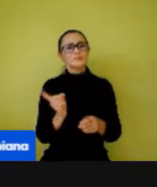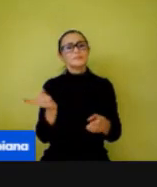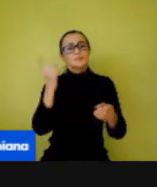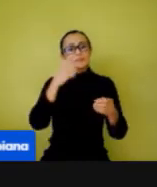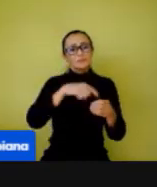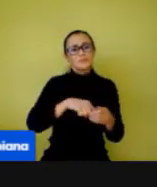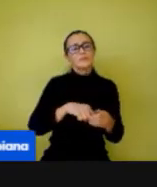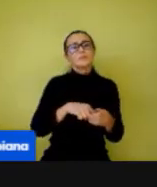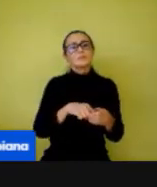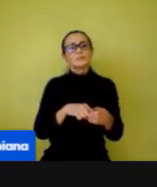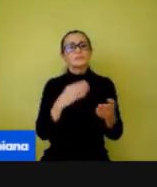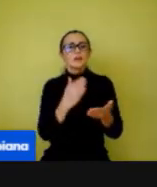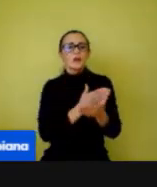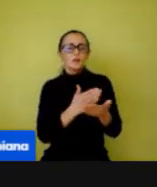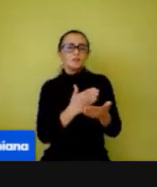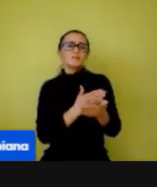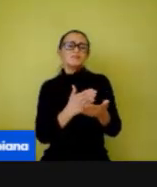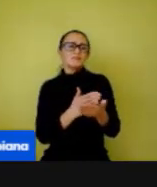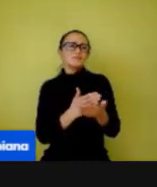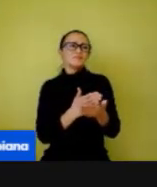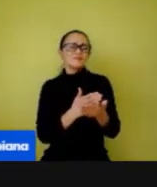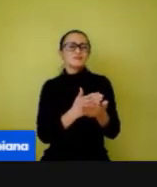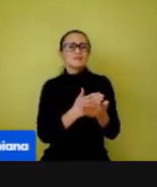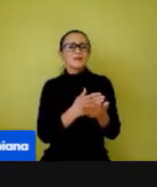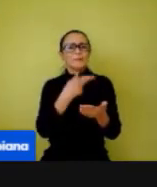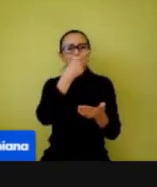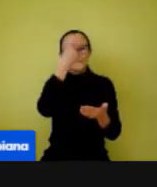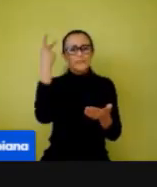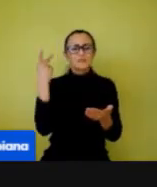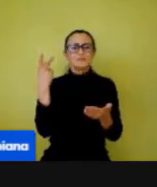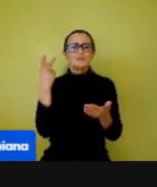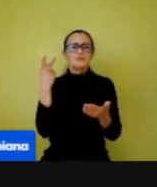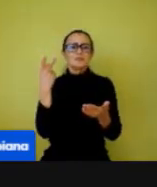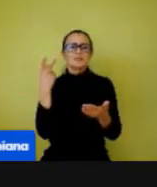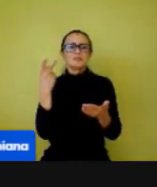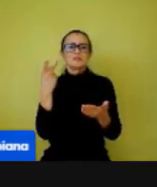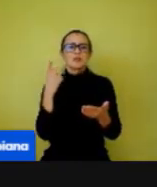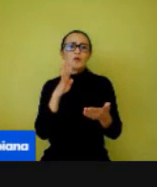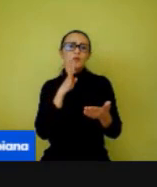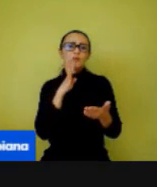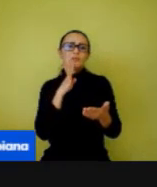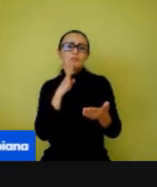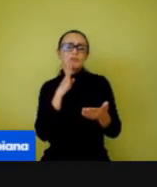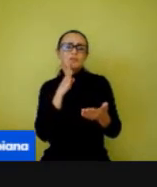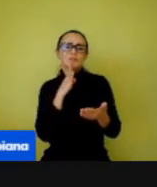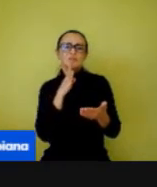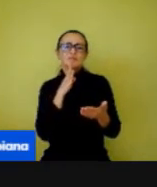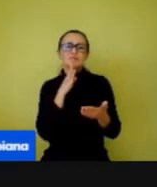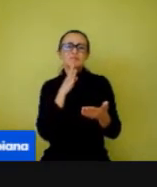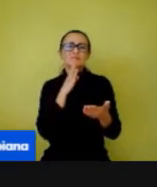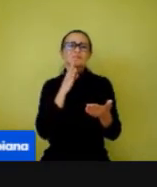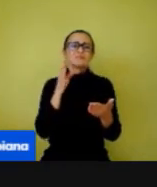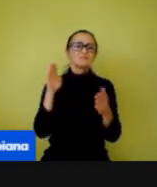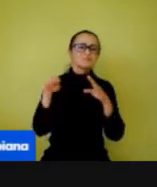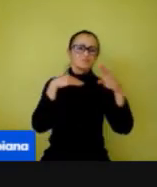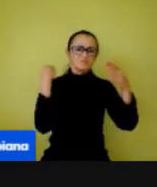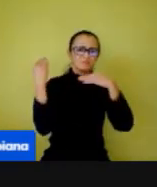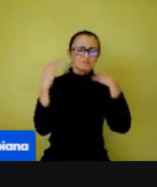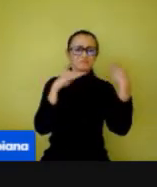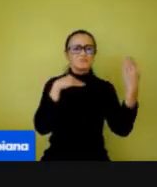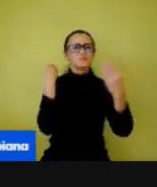Muitos de nós perdemos pessoas queridas, muitos de nós ficamos doentes também,